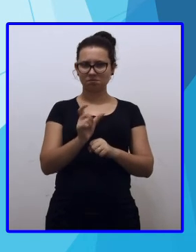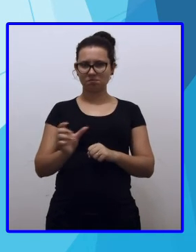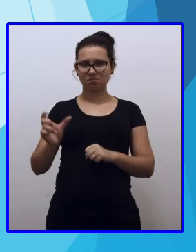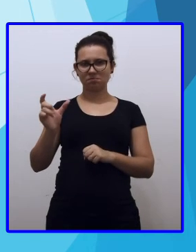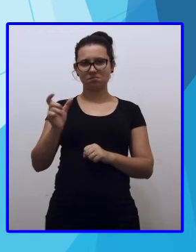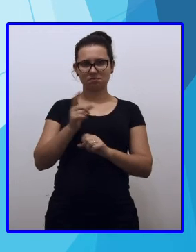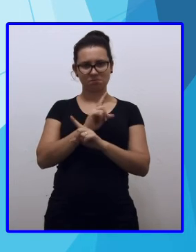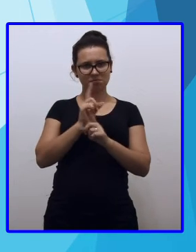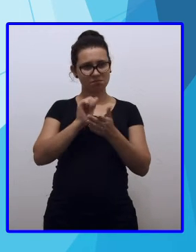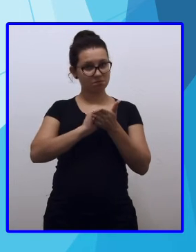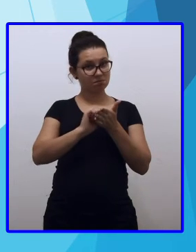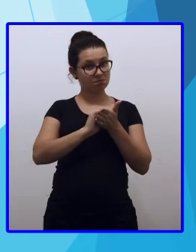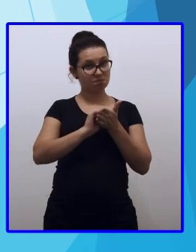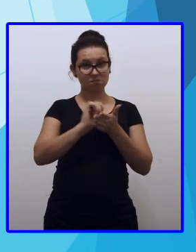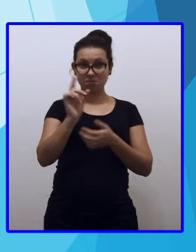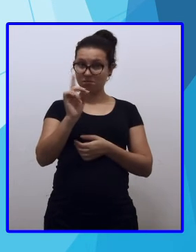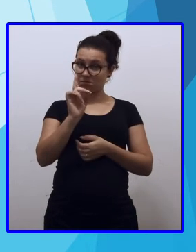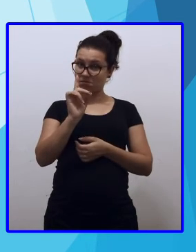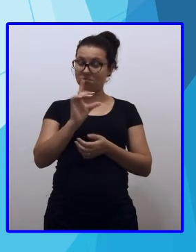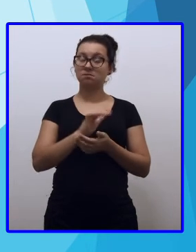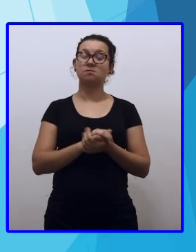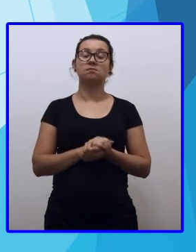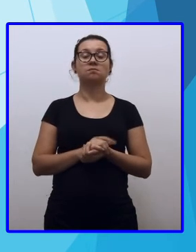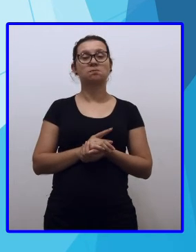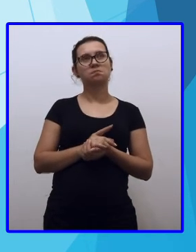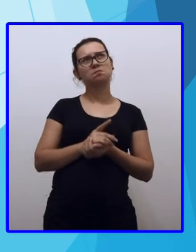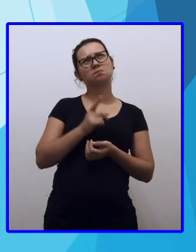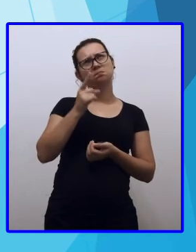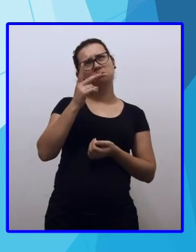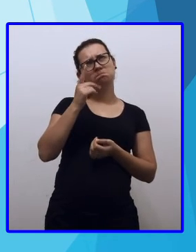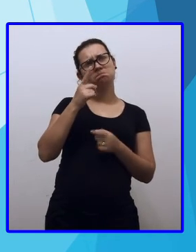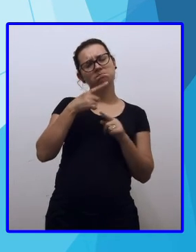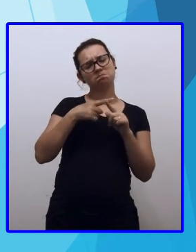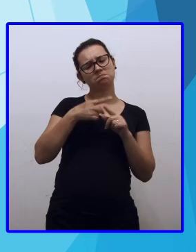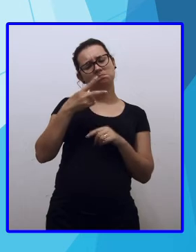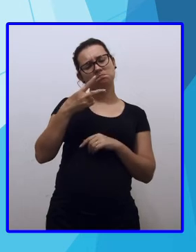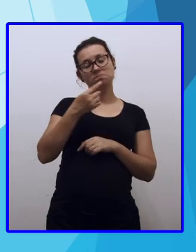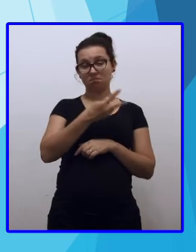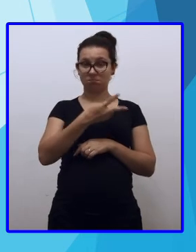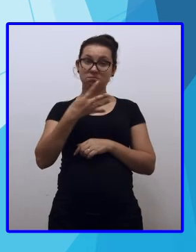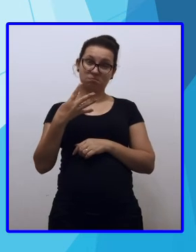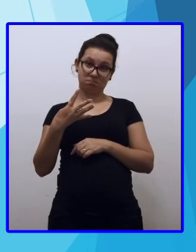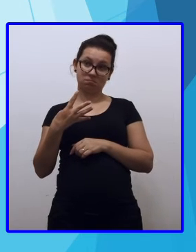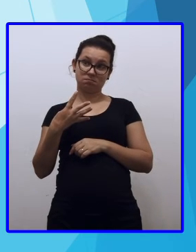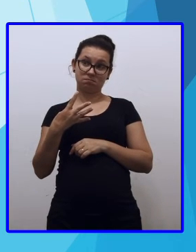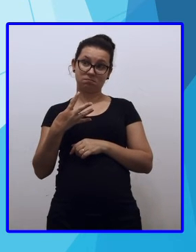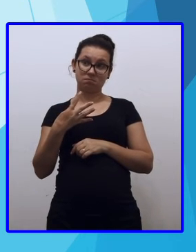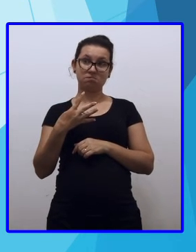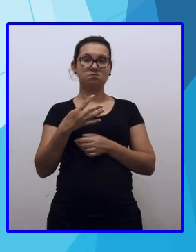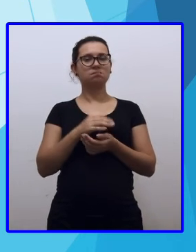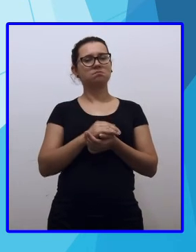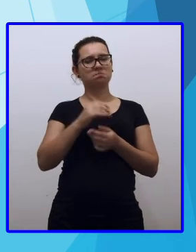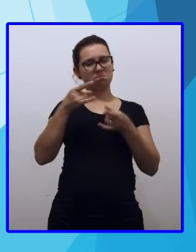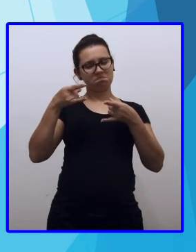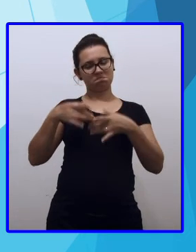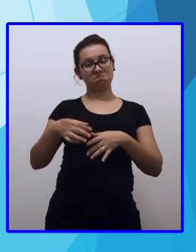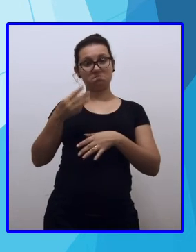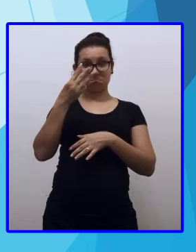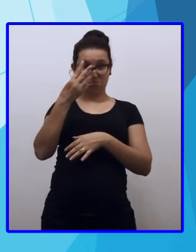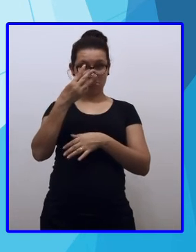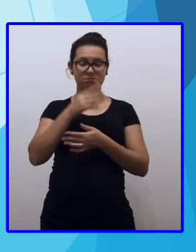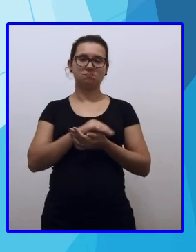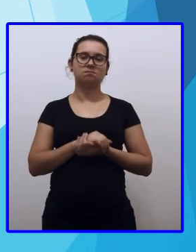Não apague. 12 vezes 2, 24. Para 27, 3.